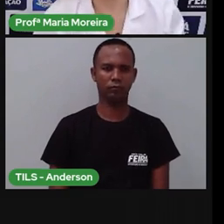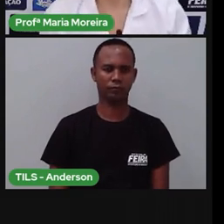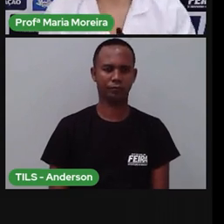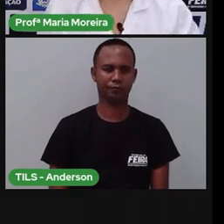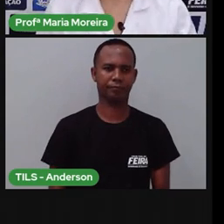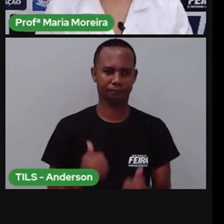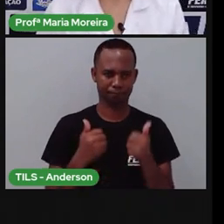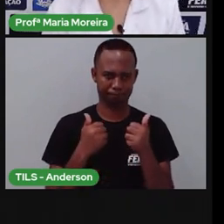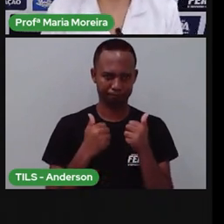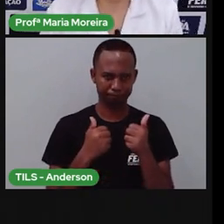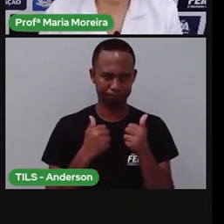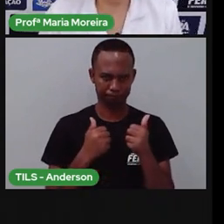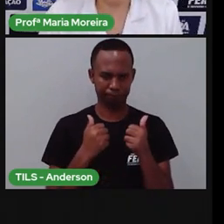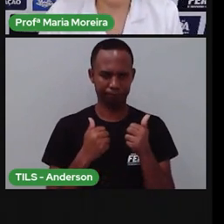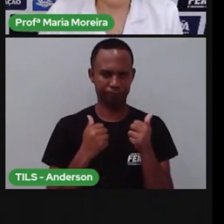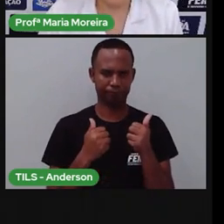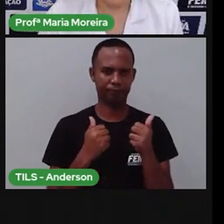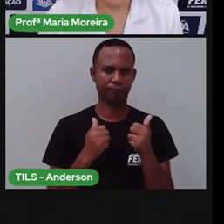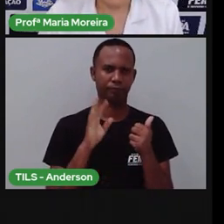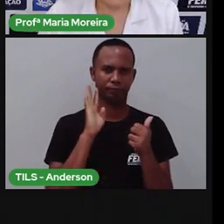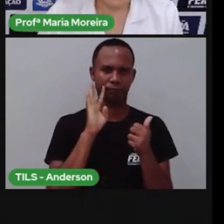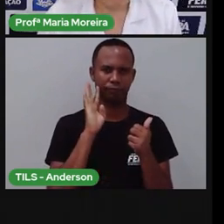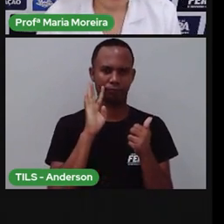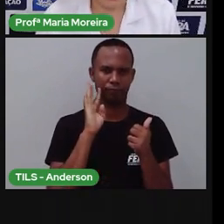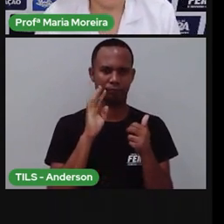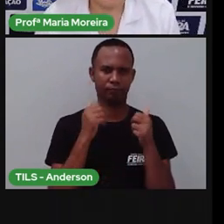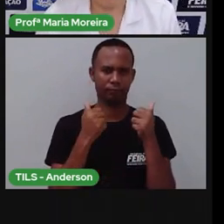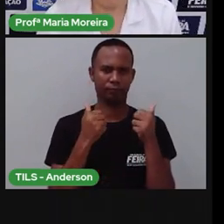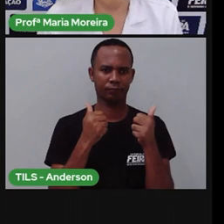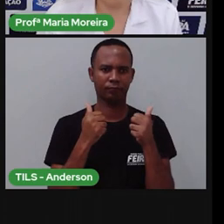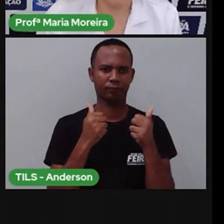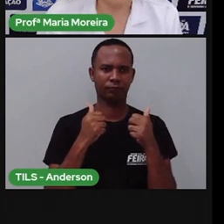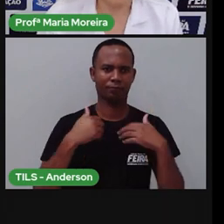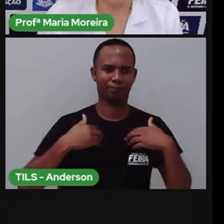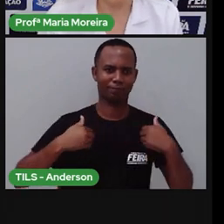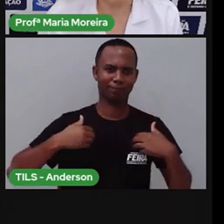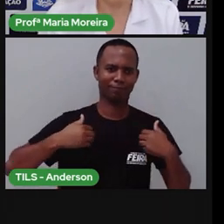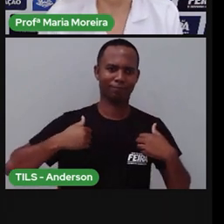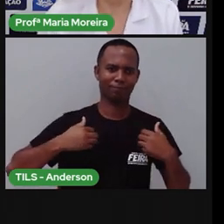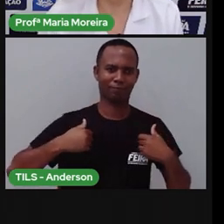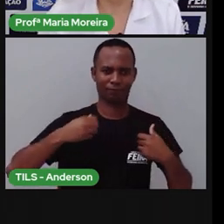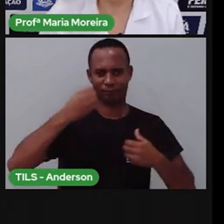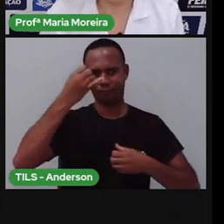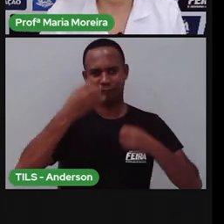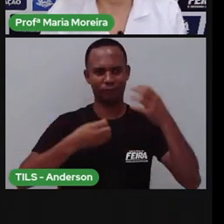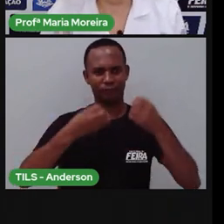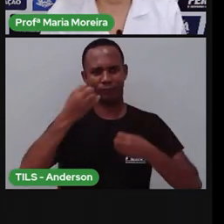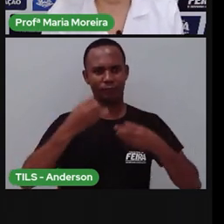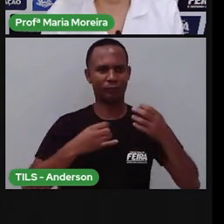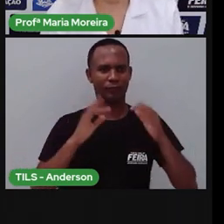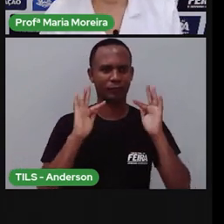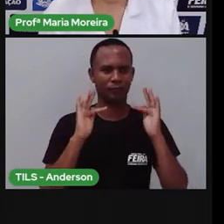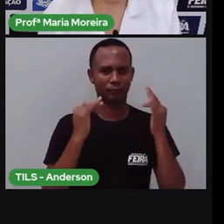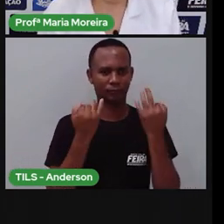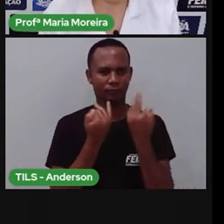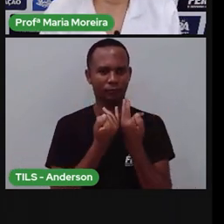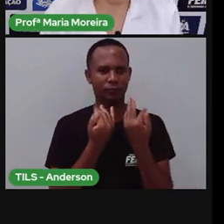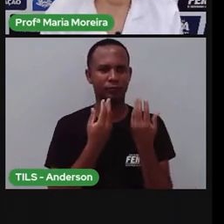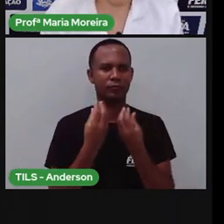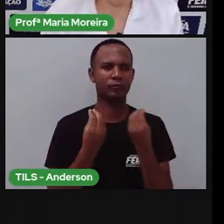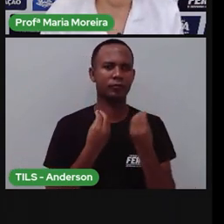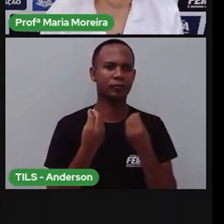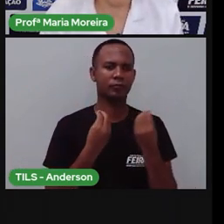E aí, que é que acharam desse macaquinho aí falando sobre memórias da família? vocês repararam que